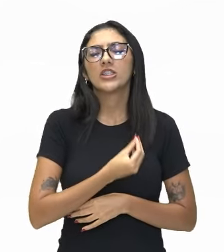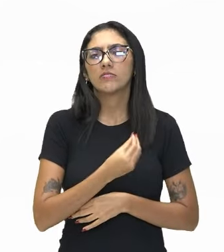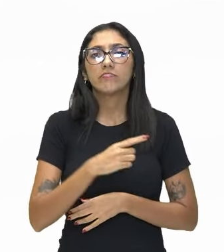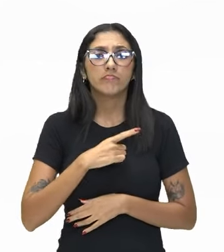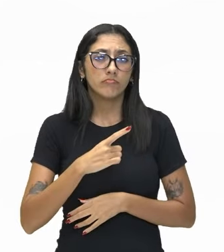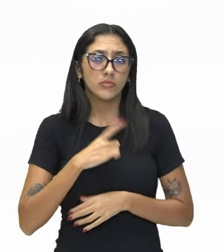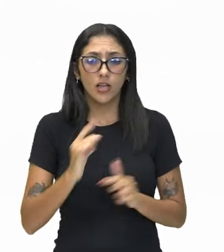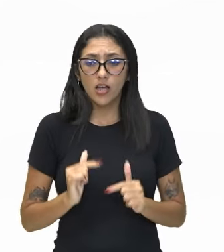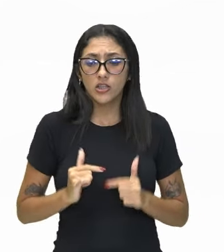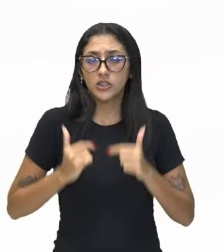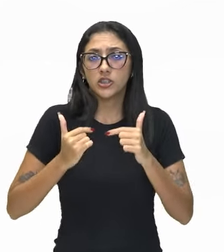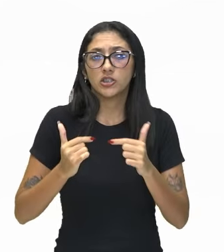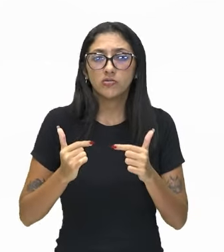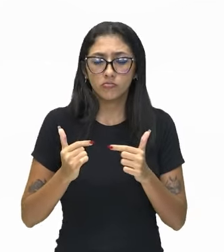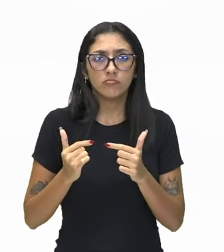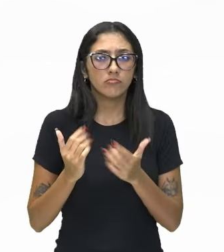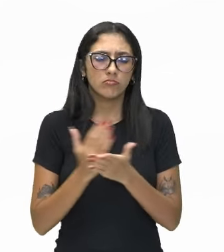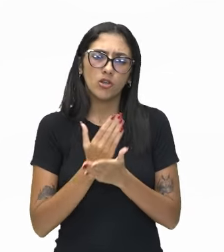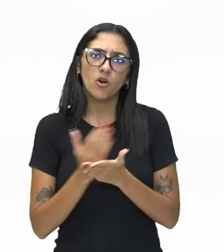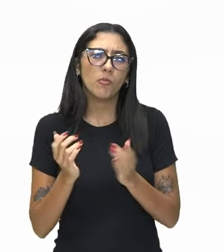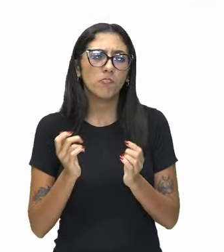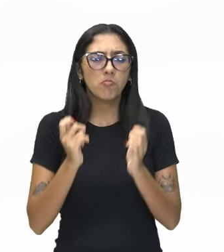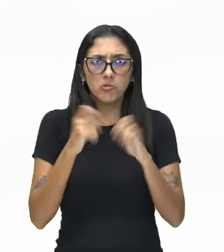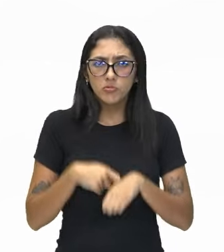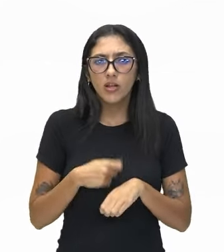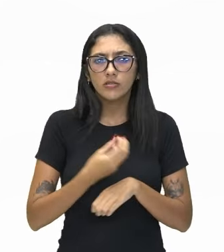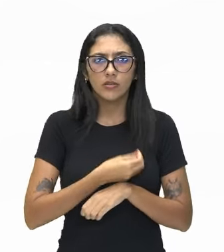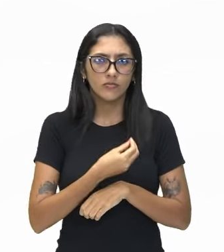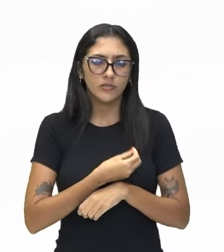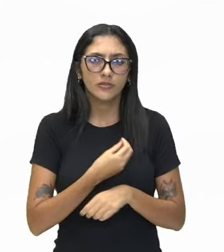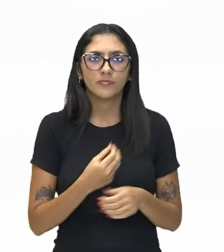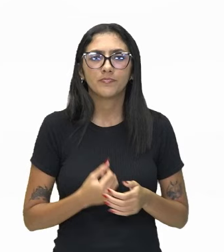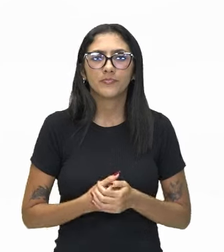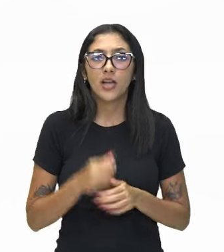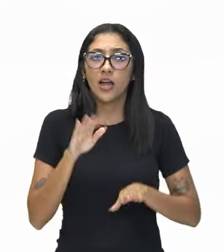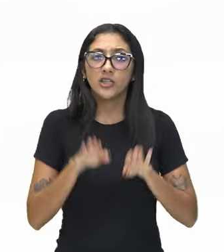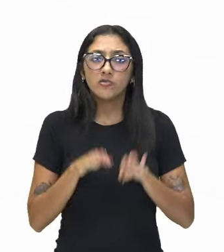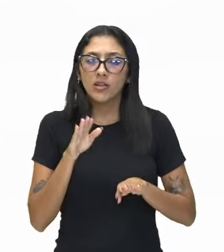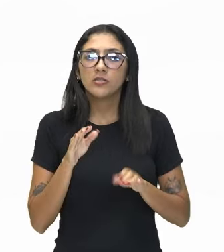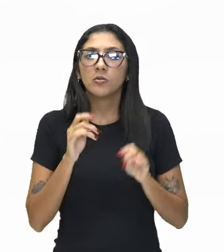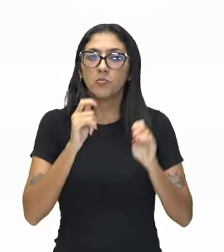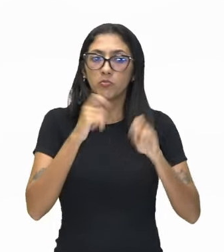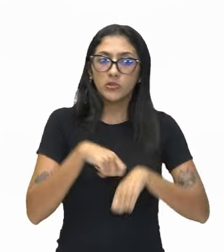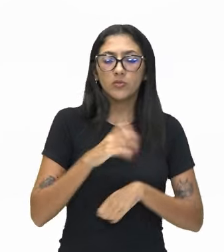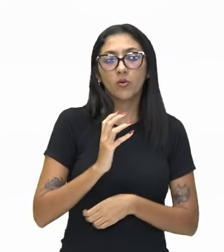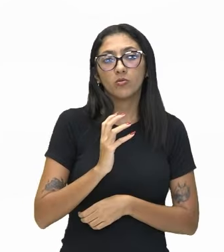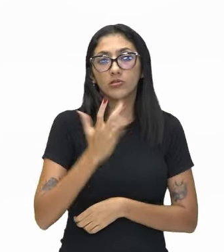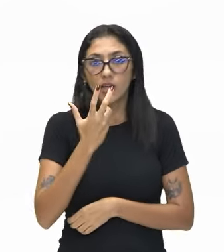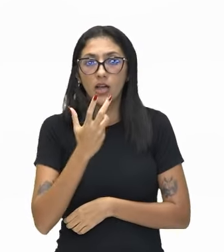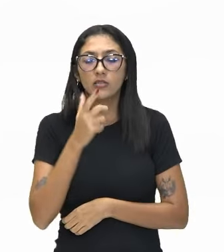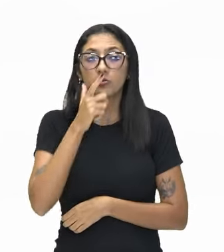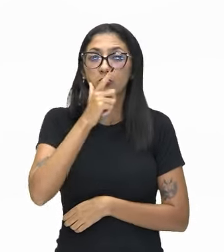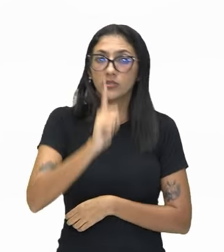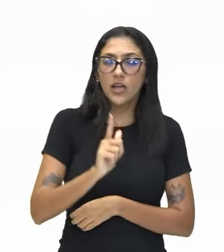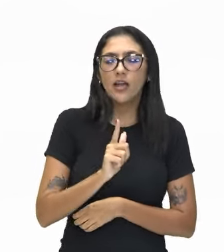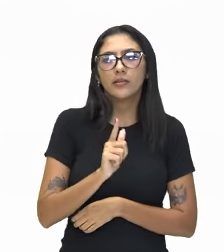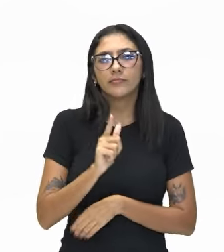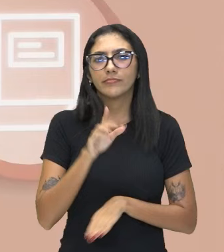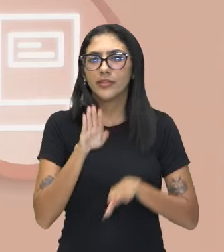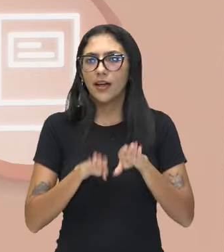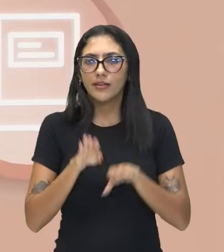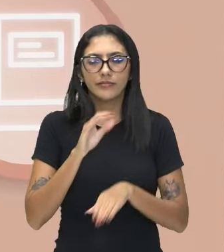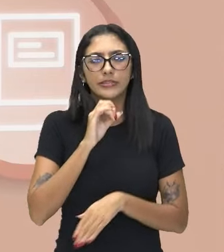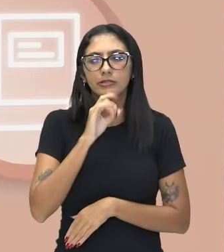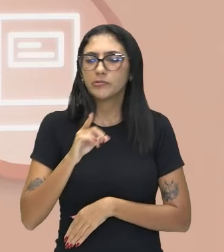do campo das possibilidades. Por quê? Porque às vezes acontece, às vezes não acontece. Às vezes dá certo, às vezes não dá certo. Eu vou